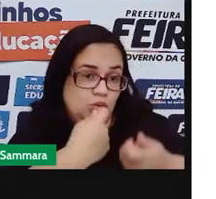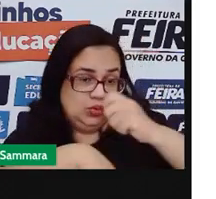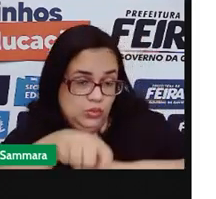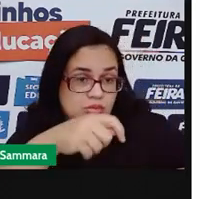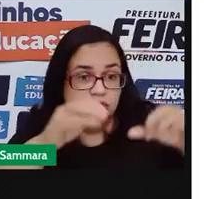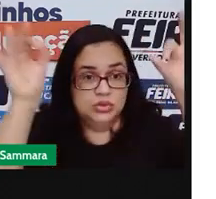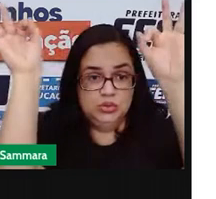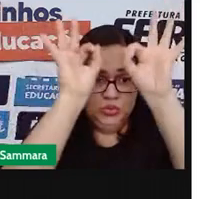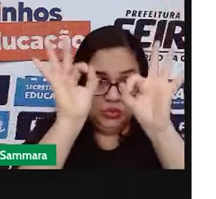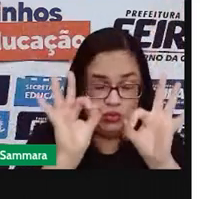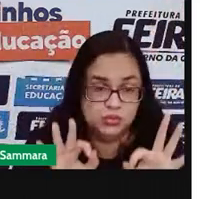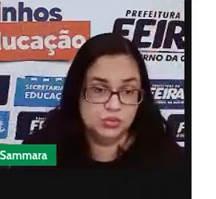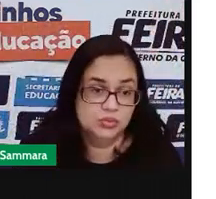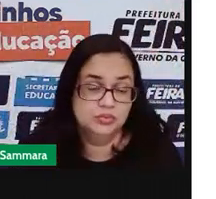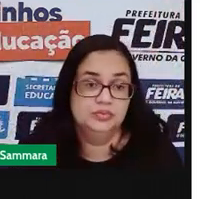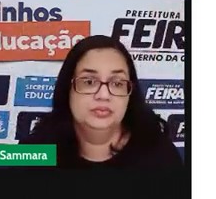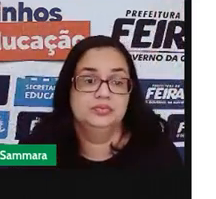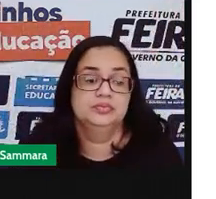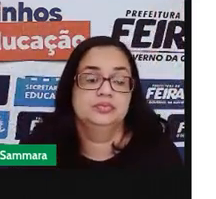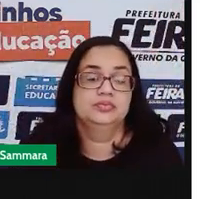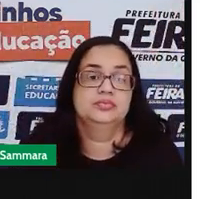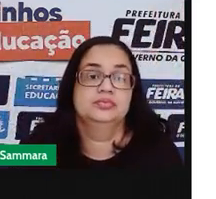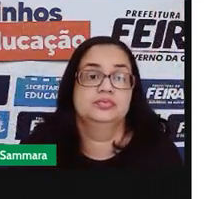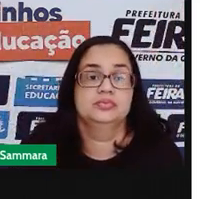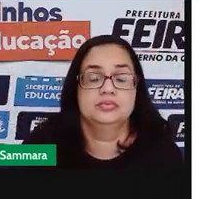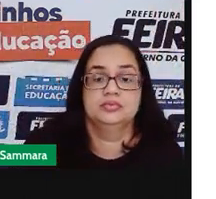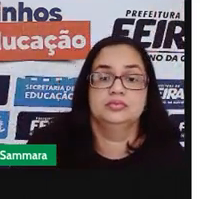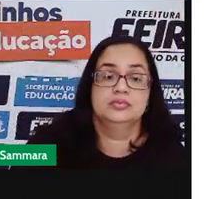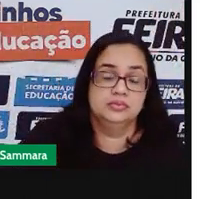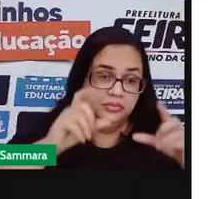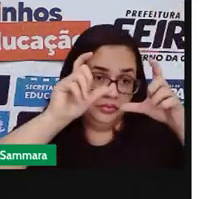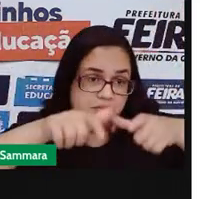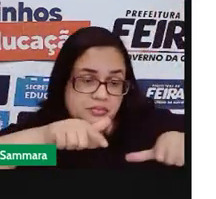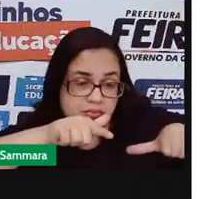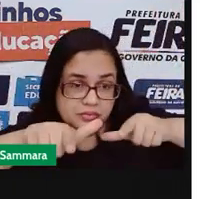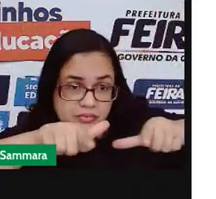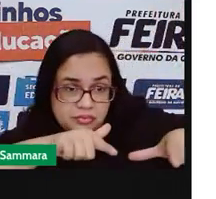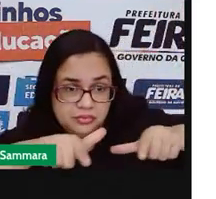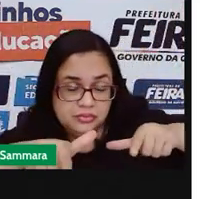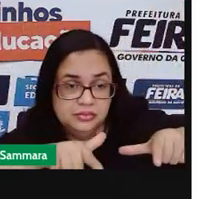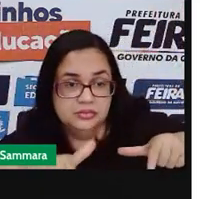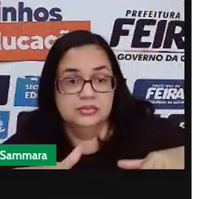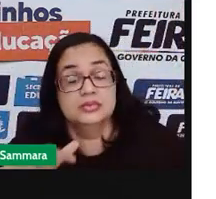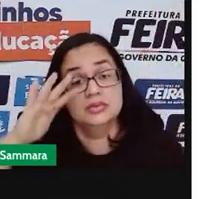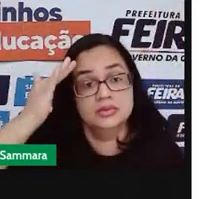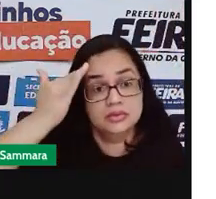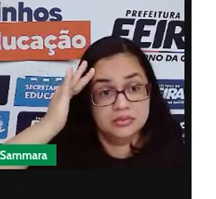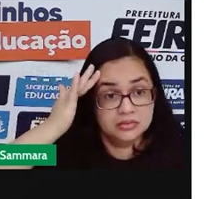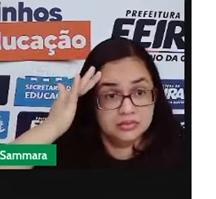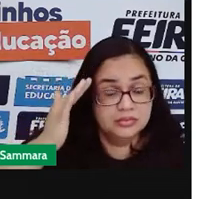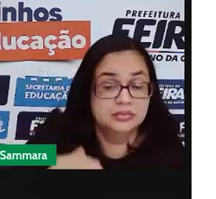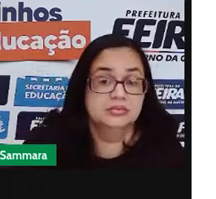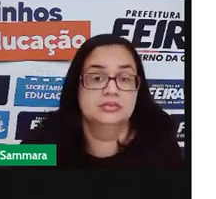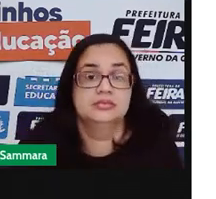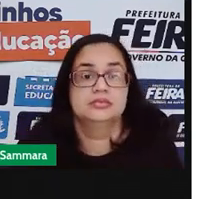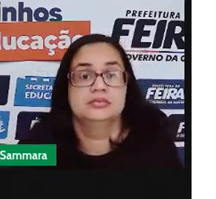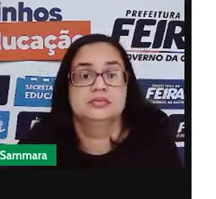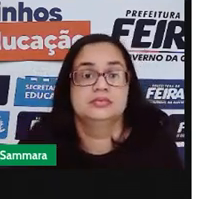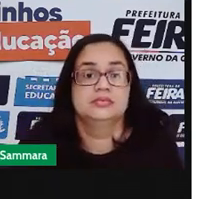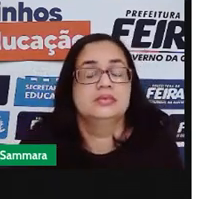organizar o funcionamento lá do seu local de trabalho. Entendeu? Isso aí.